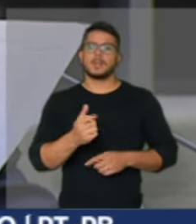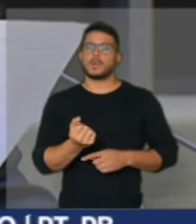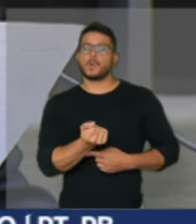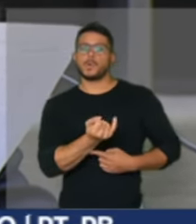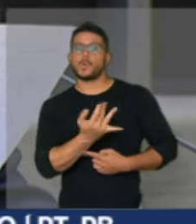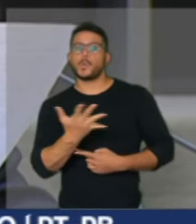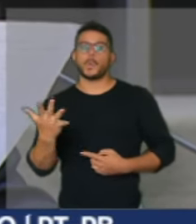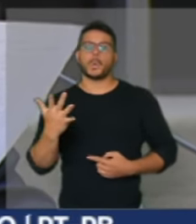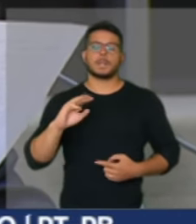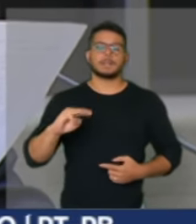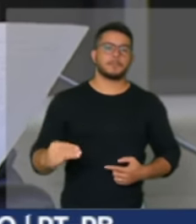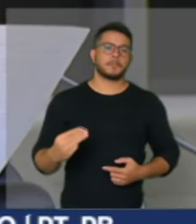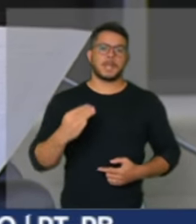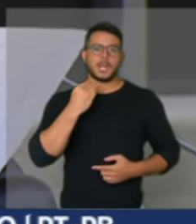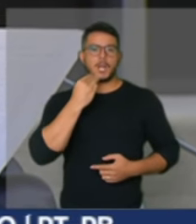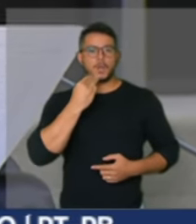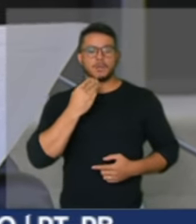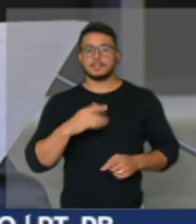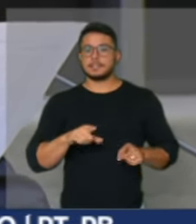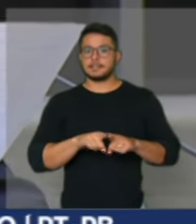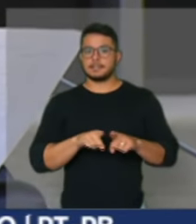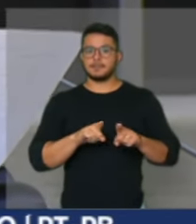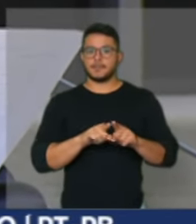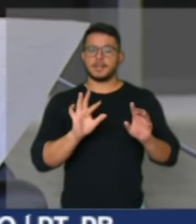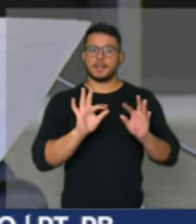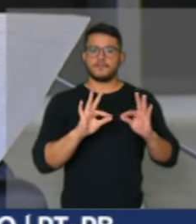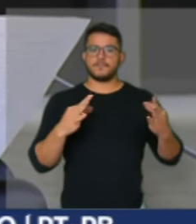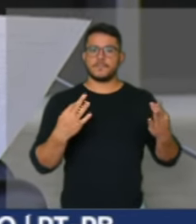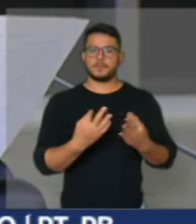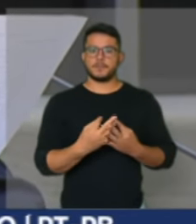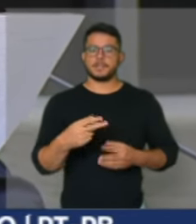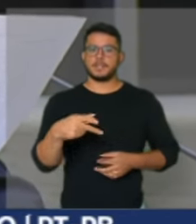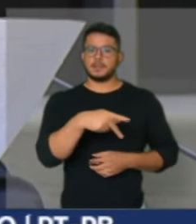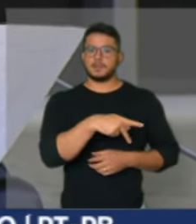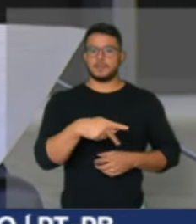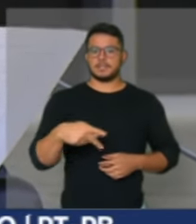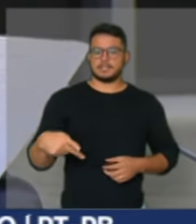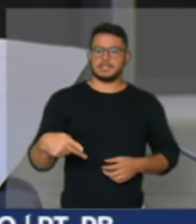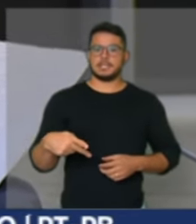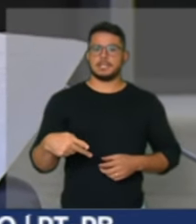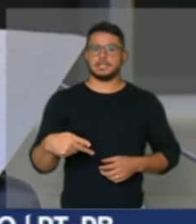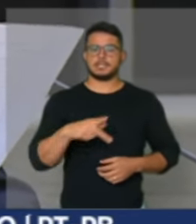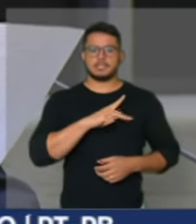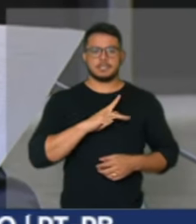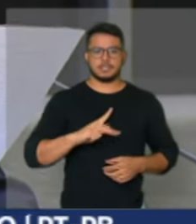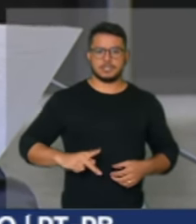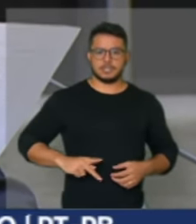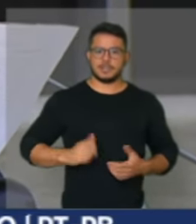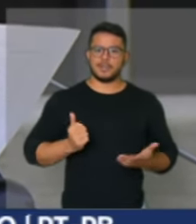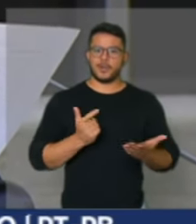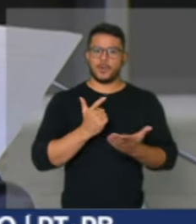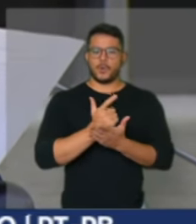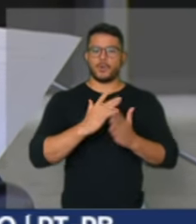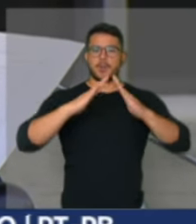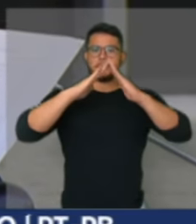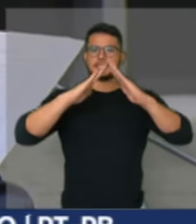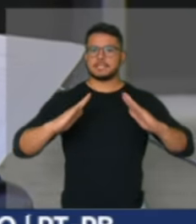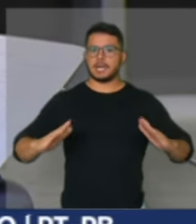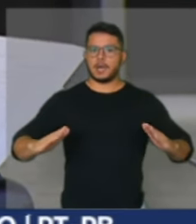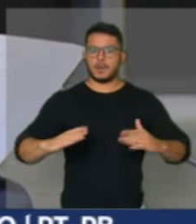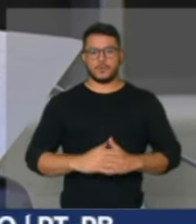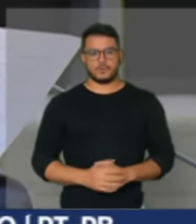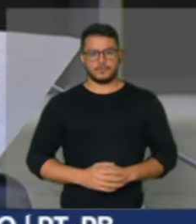família do presidente da república esbanja dinheiro comprando mações esse é apenas um dos